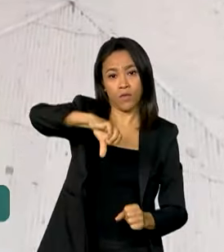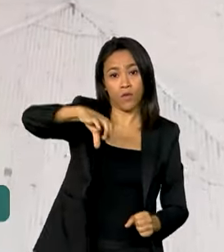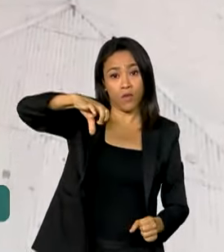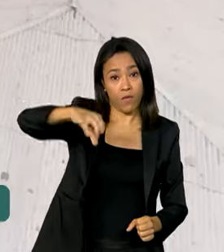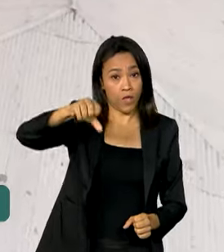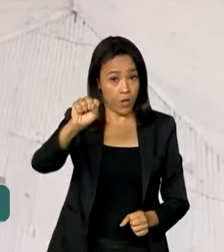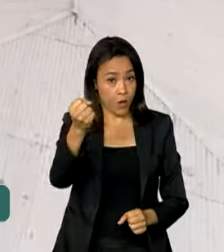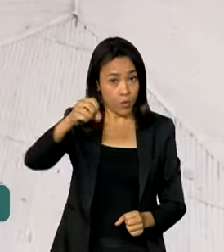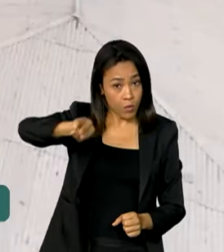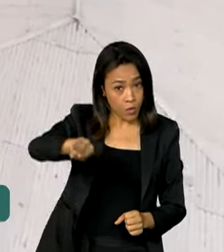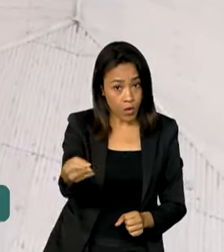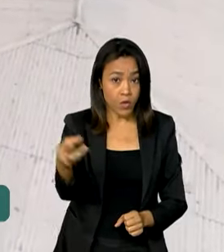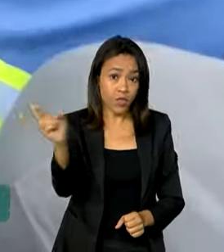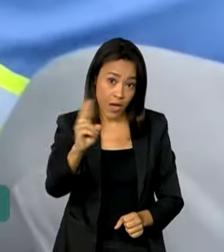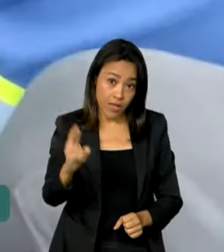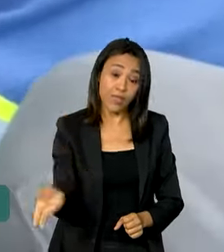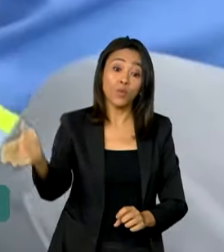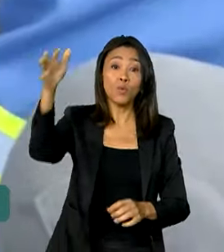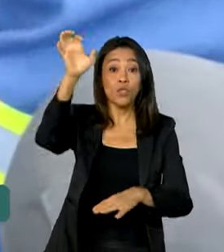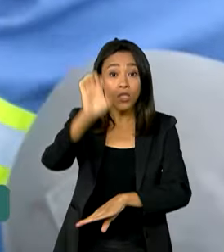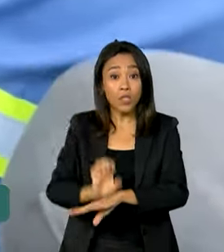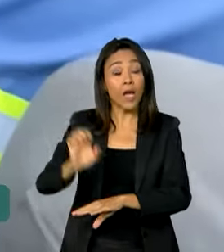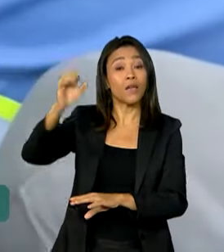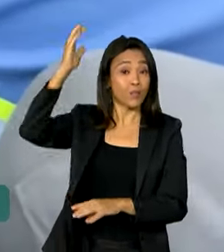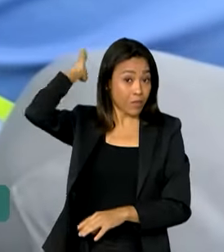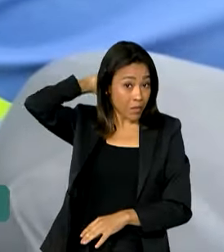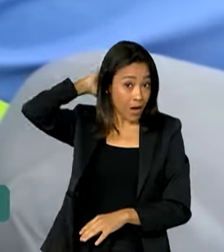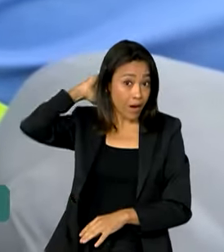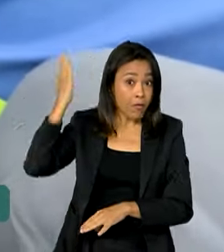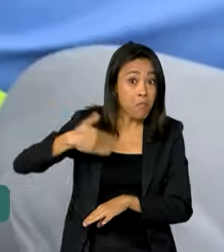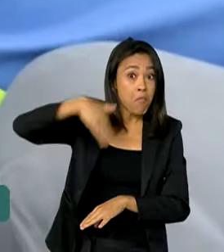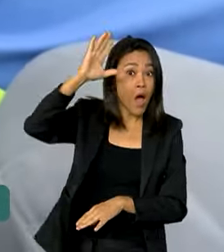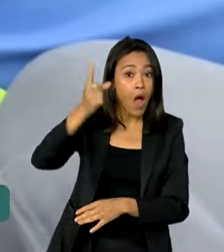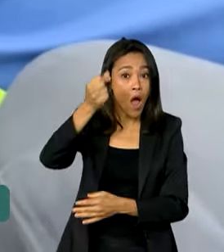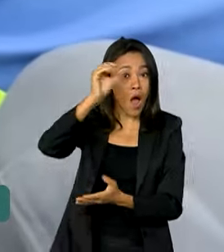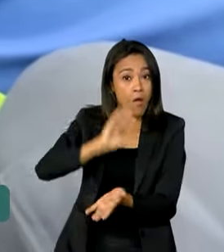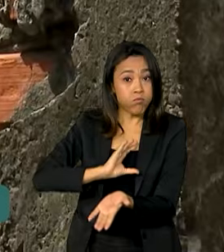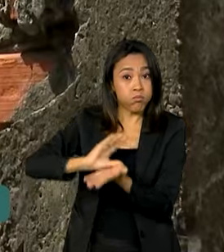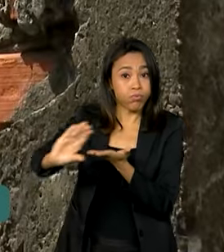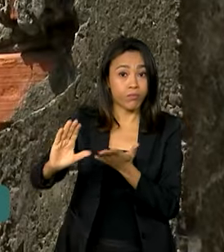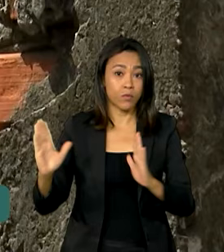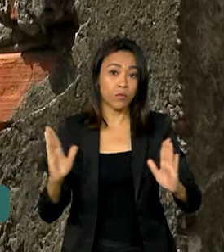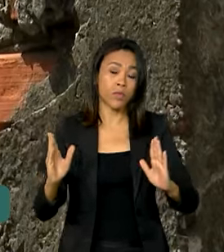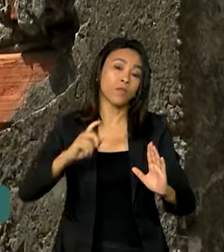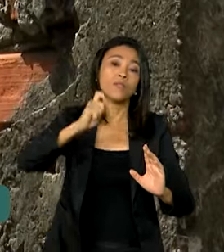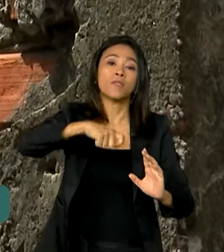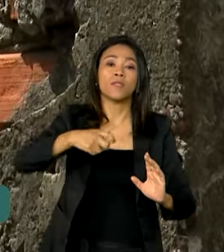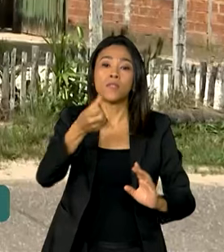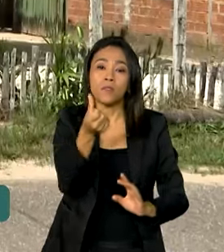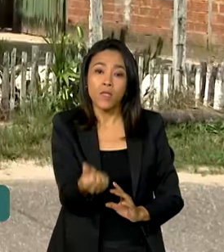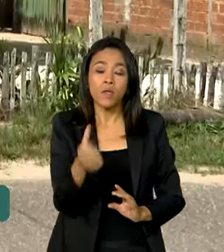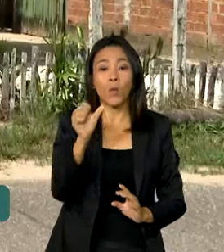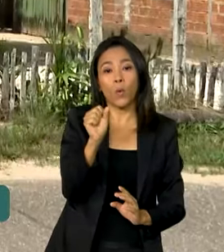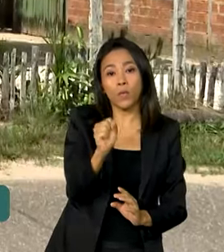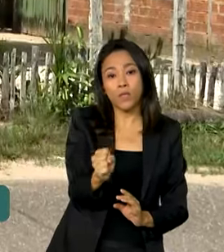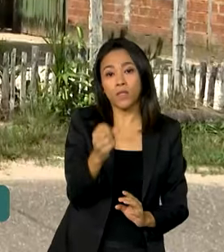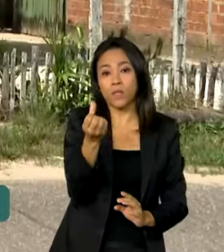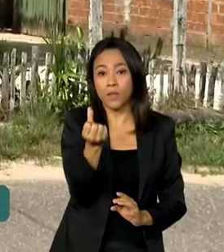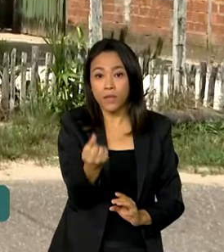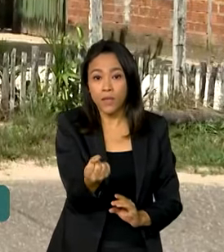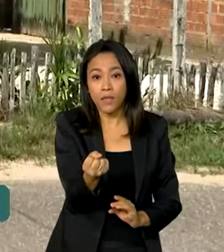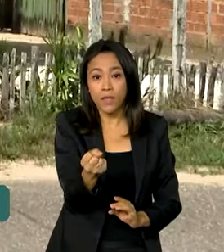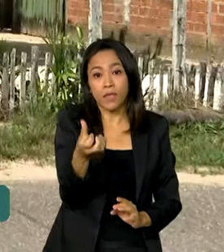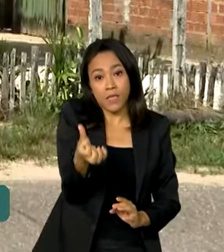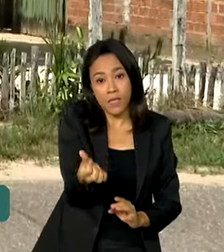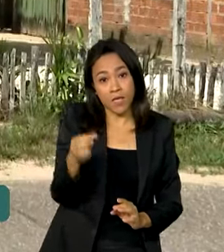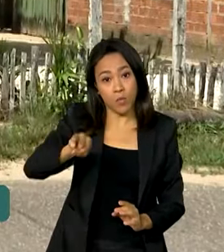milhões de reais. O Pará foi o estado que recebeu mais recursos nos primeiros seis meses, com 886 milhões de